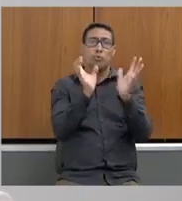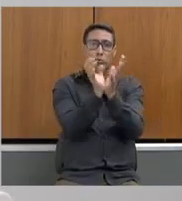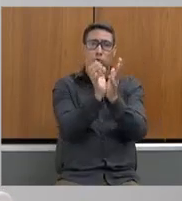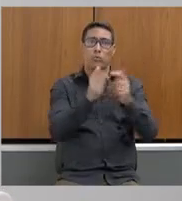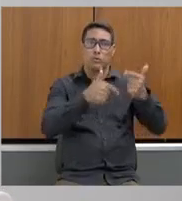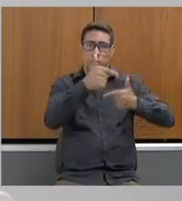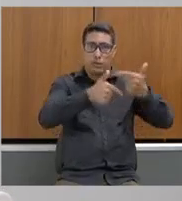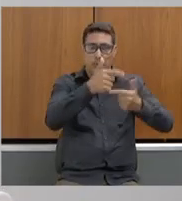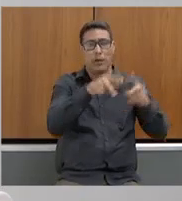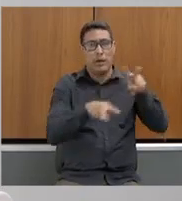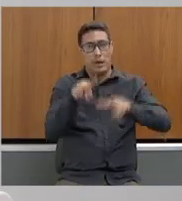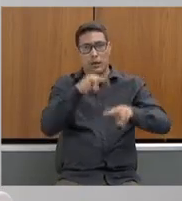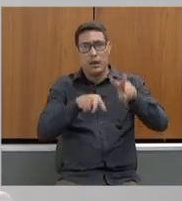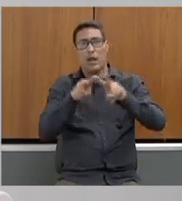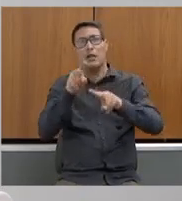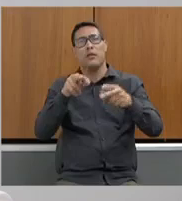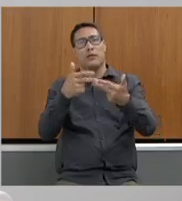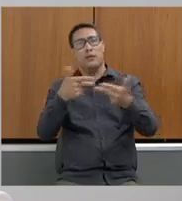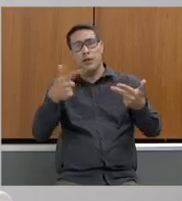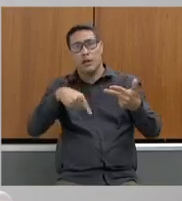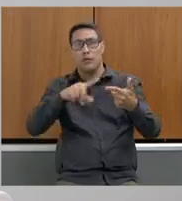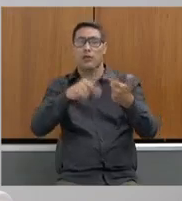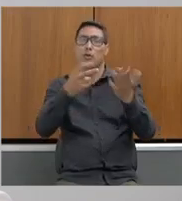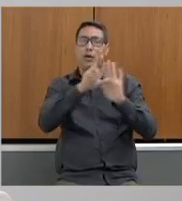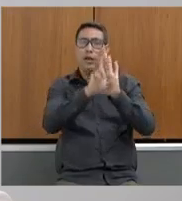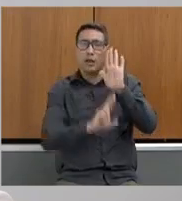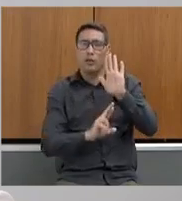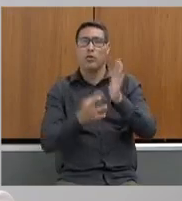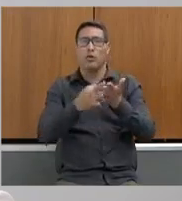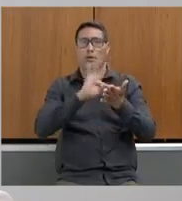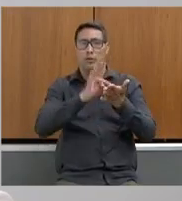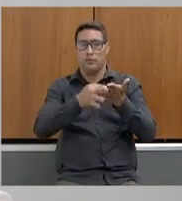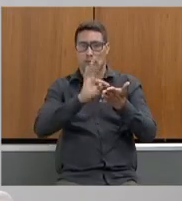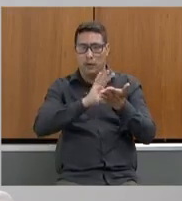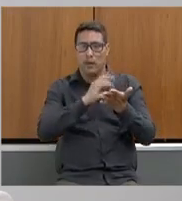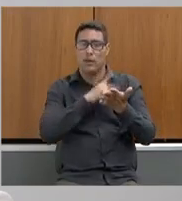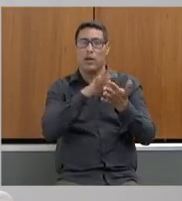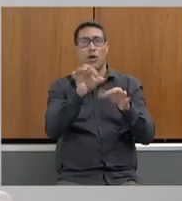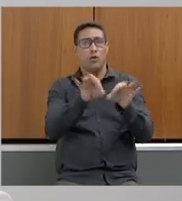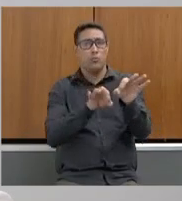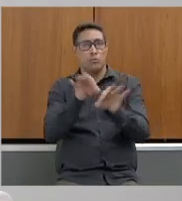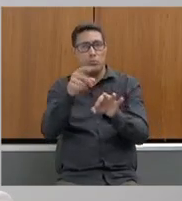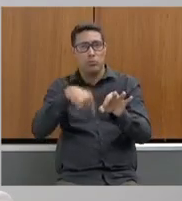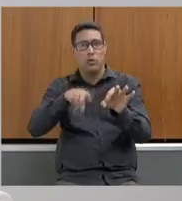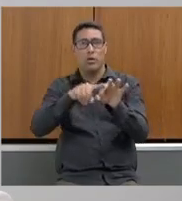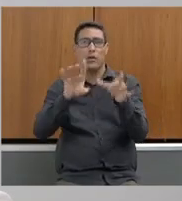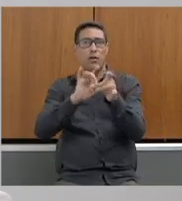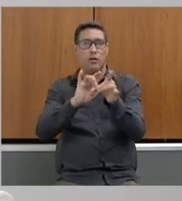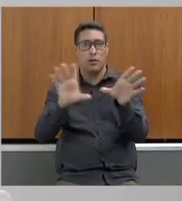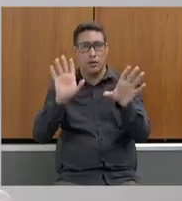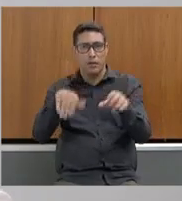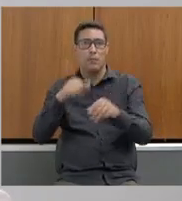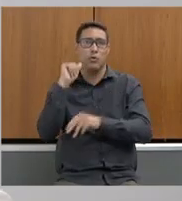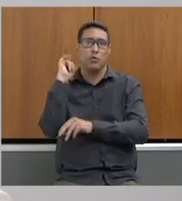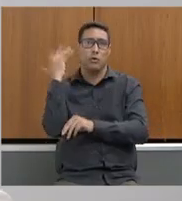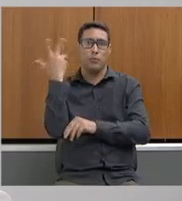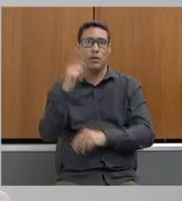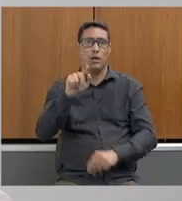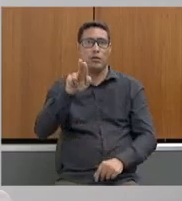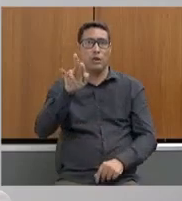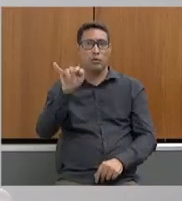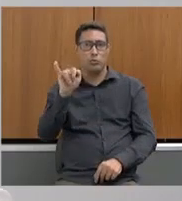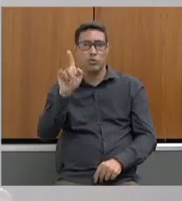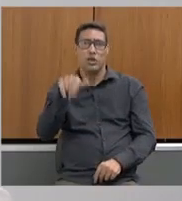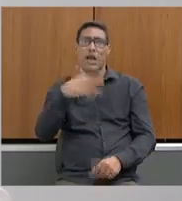para análise e avaliação do relatório técnico relativo ao processo de licenciamento ambiental da GUT? É um procedimento